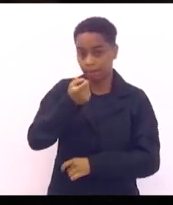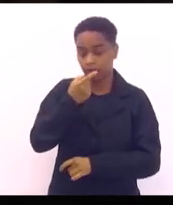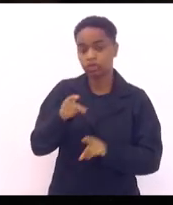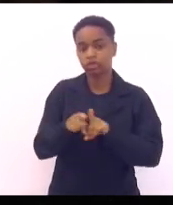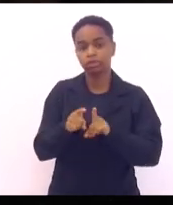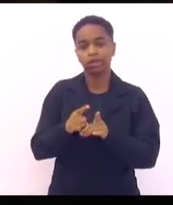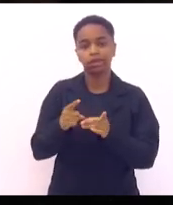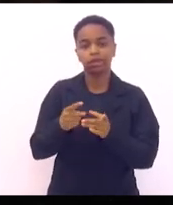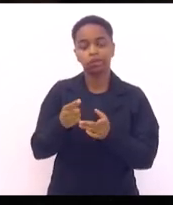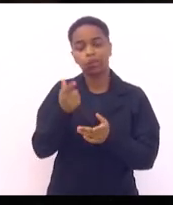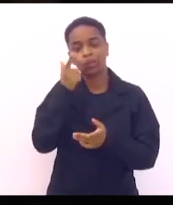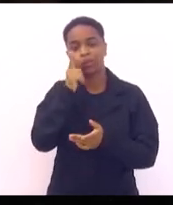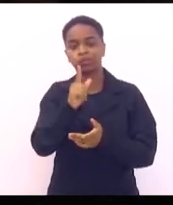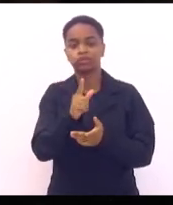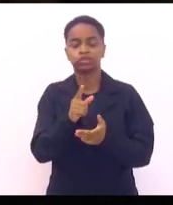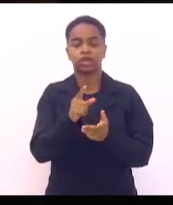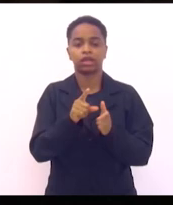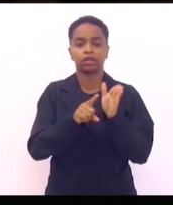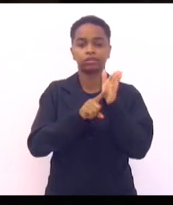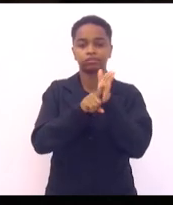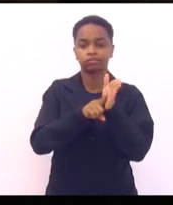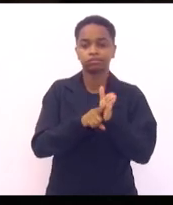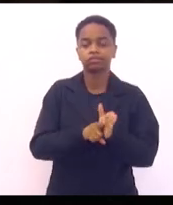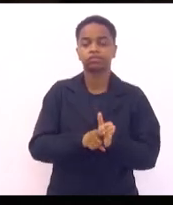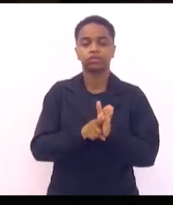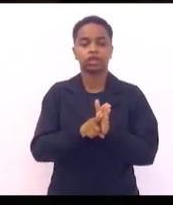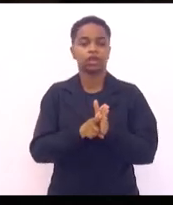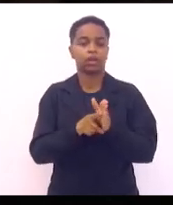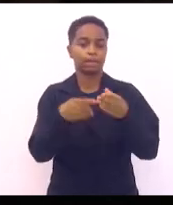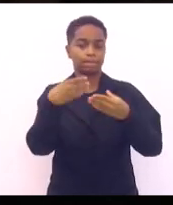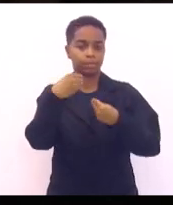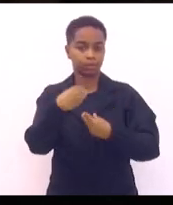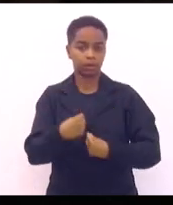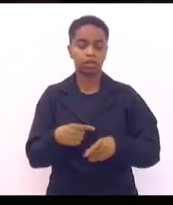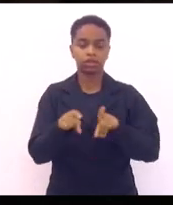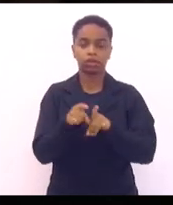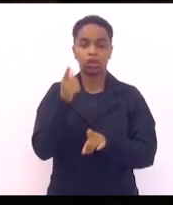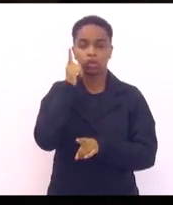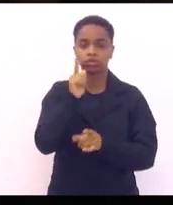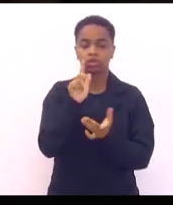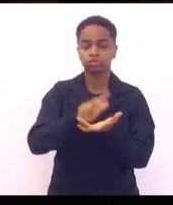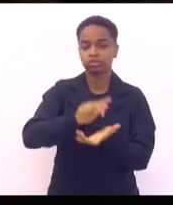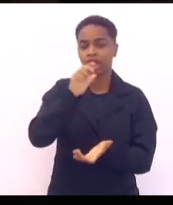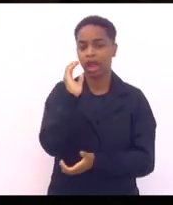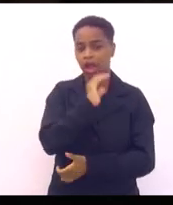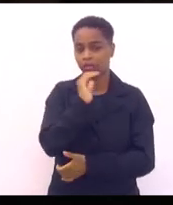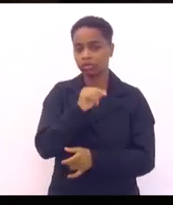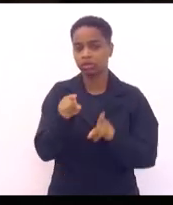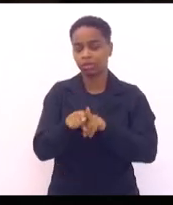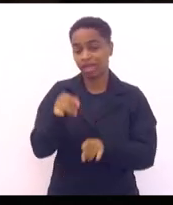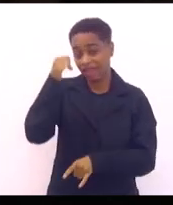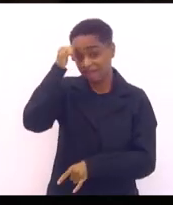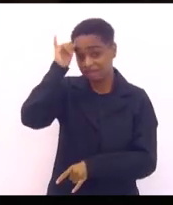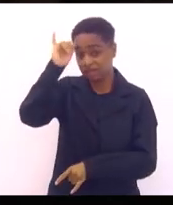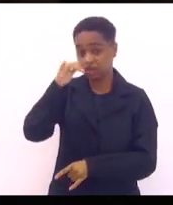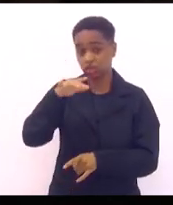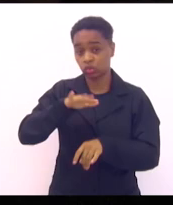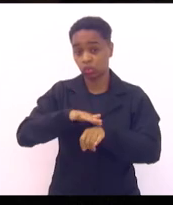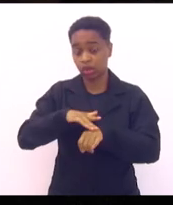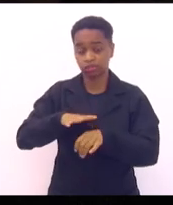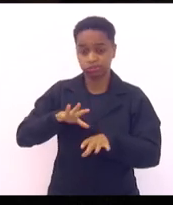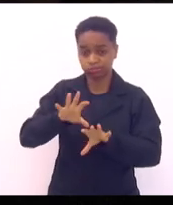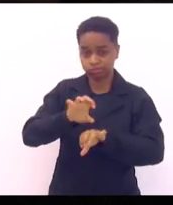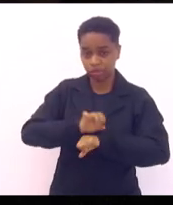imagem, enfim, tudo aquilo que possibilita ele a ter um diagnóstico mais rápido de uma maneira preventiva. E quando a gente